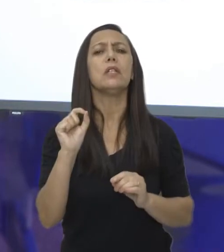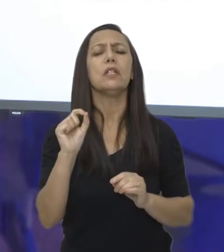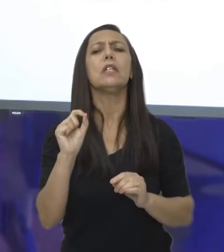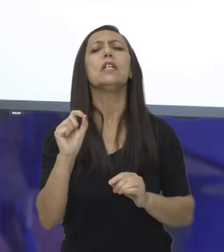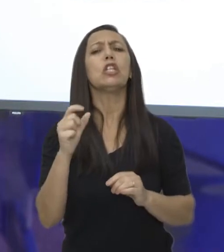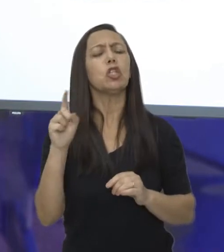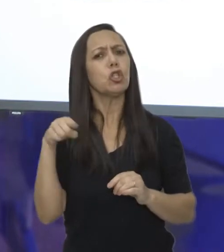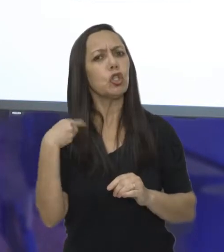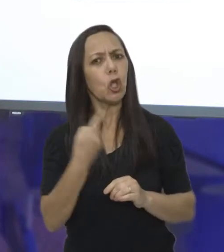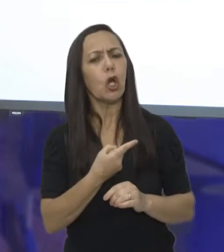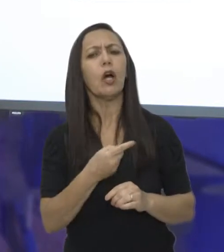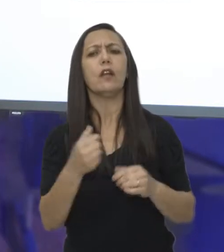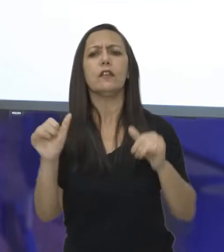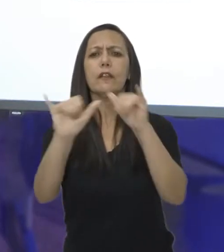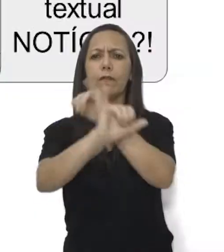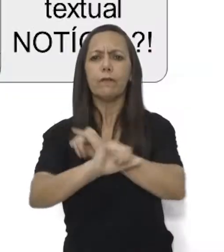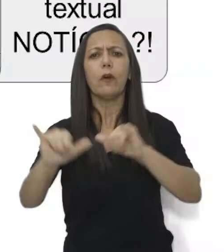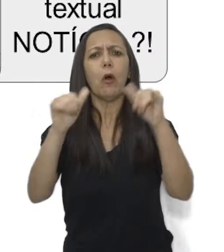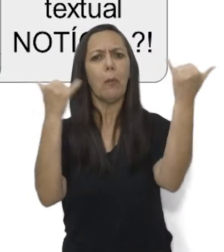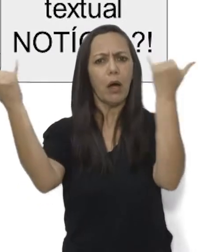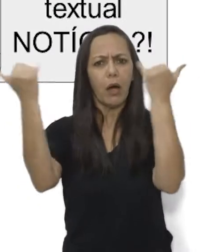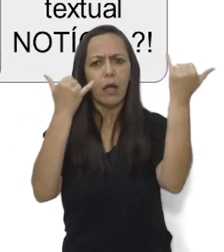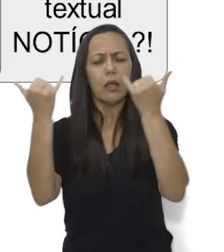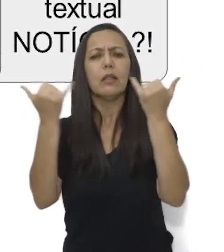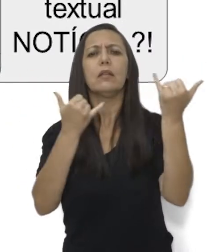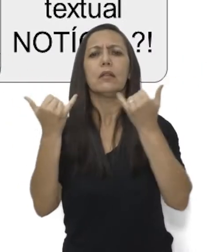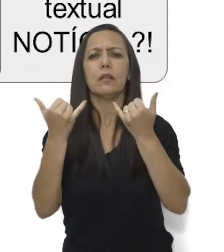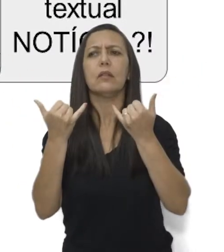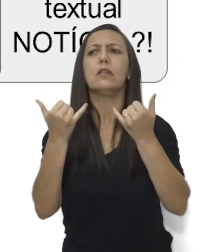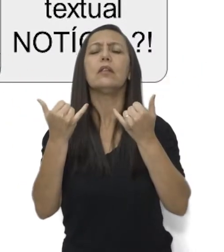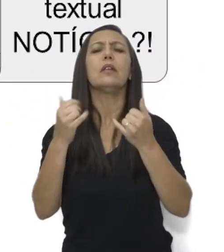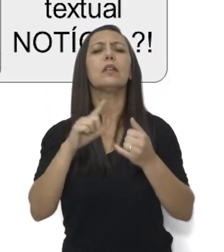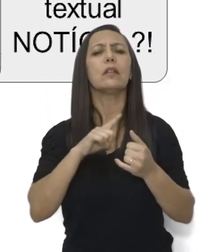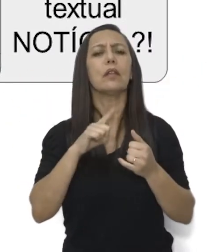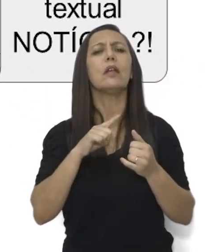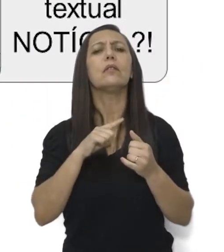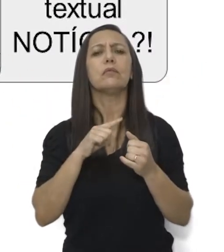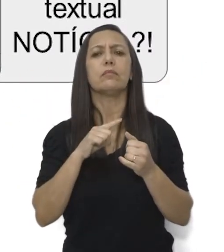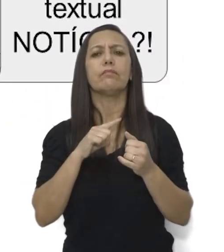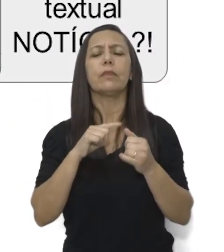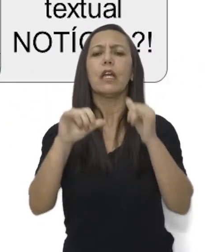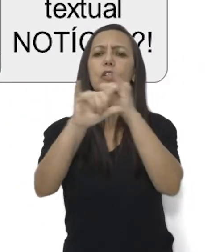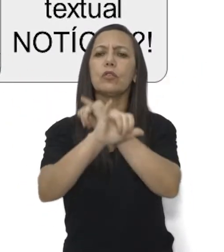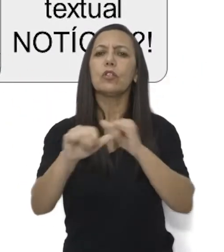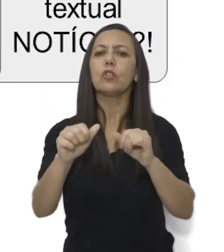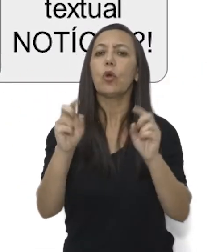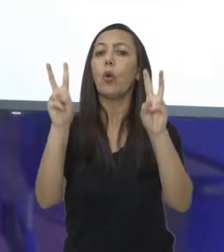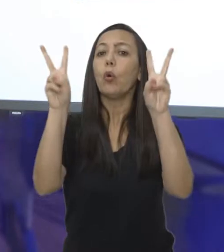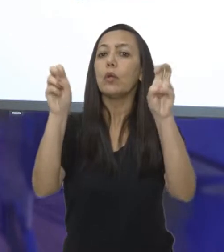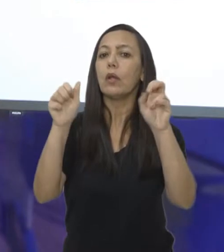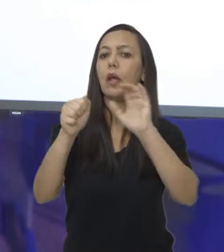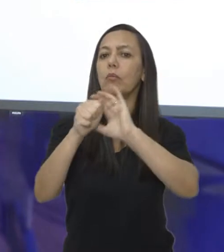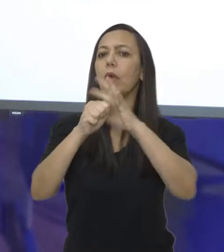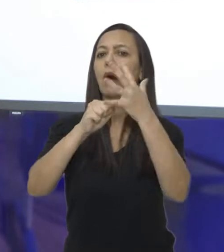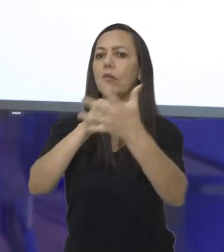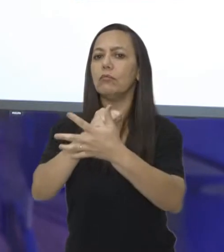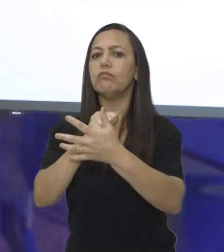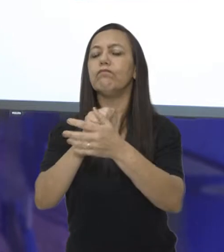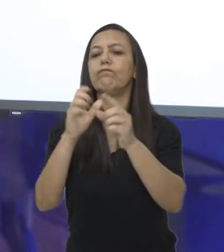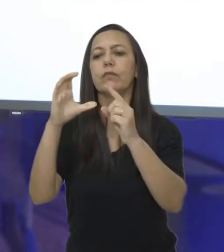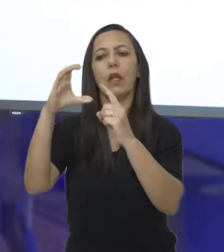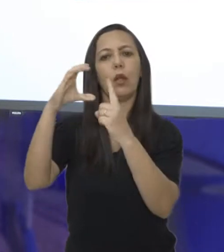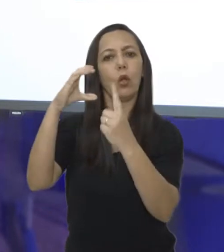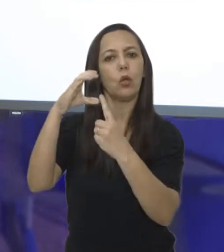informados de tudo o que acontece no mundo. Estamos rodeados de notícias sobre coronavírus, isolamento social,